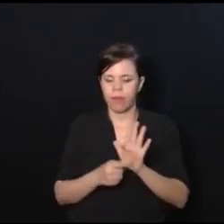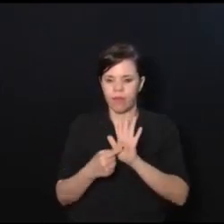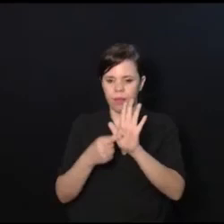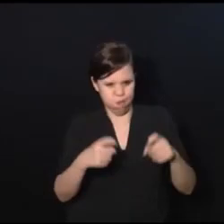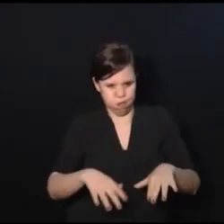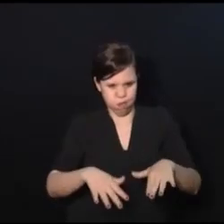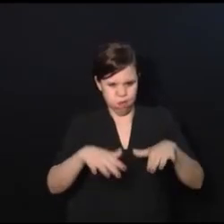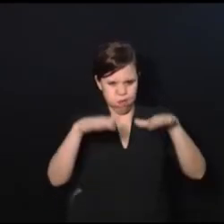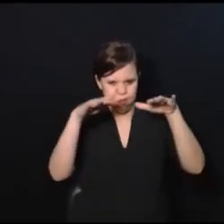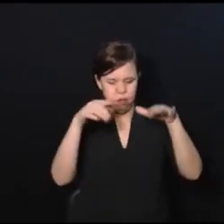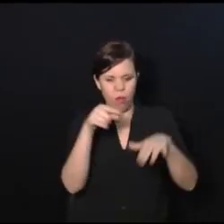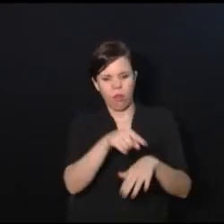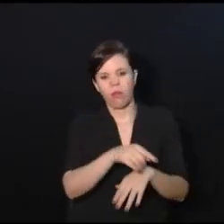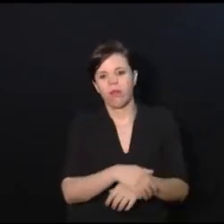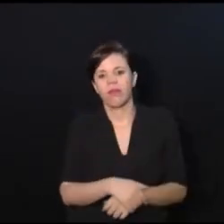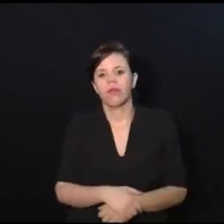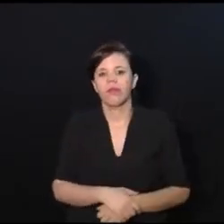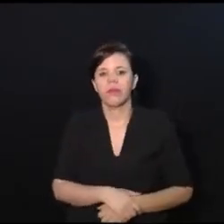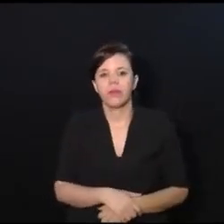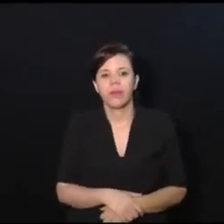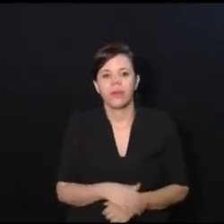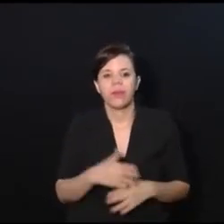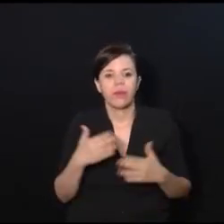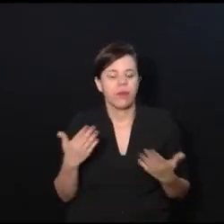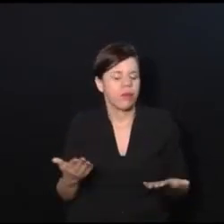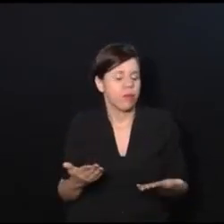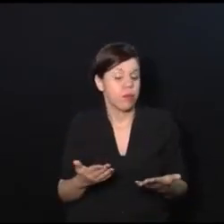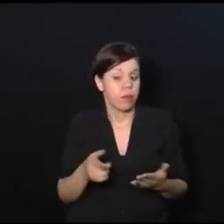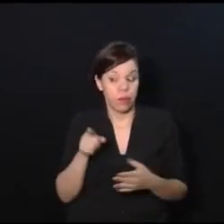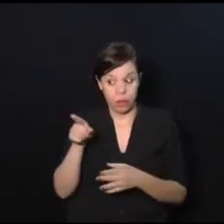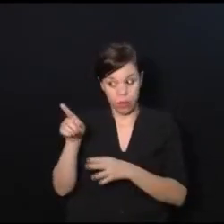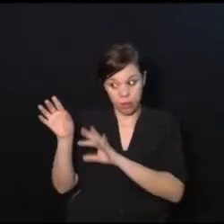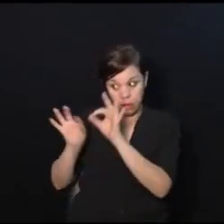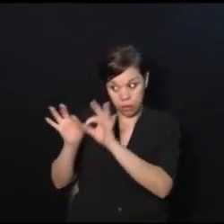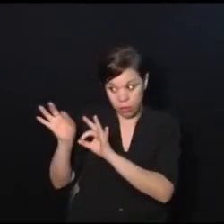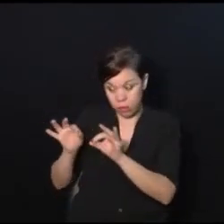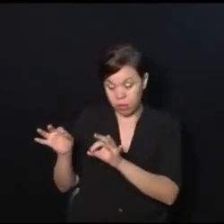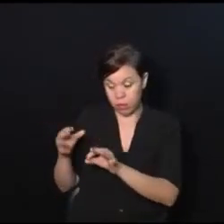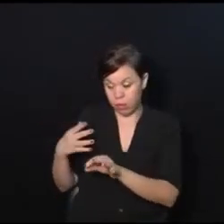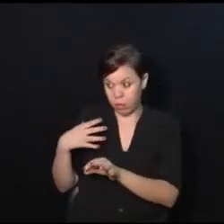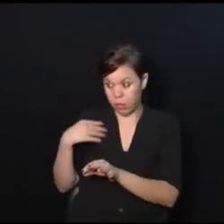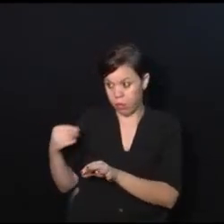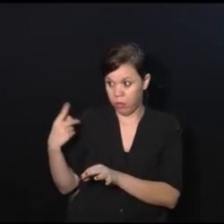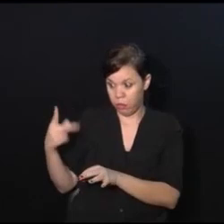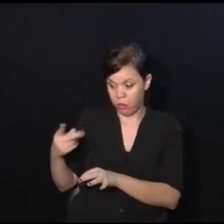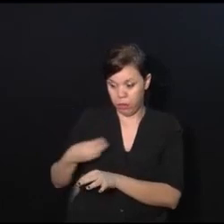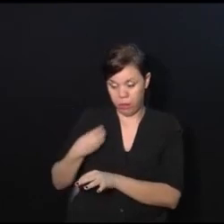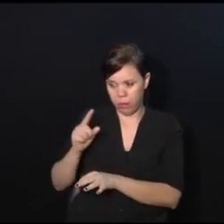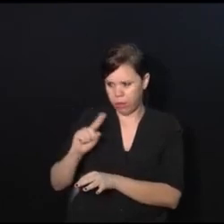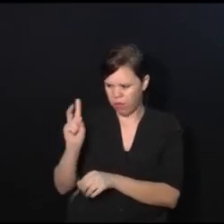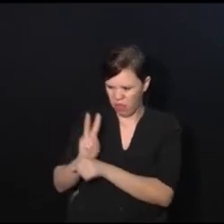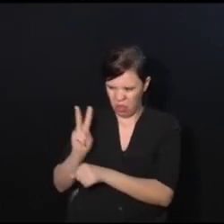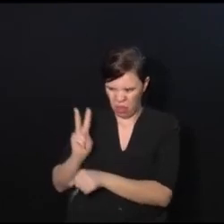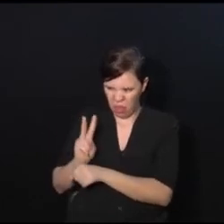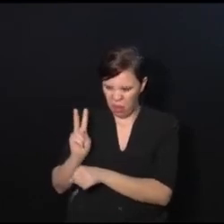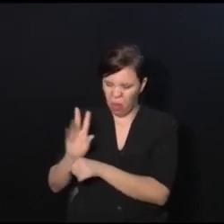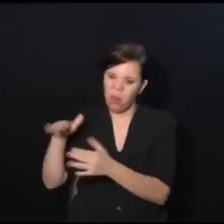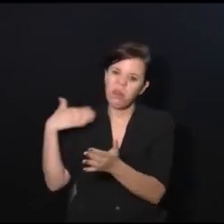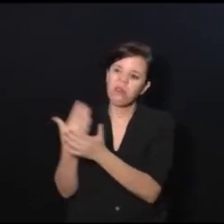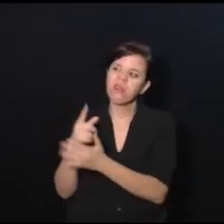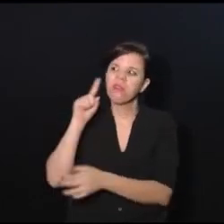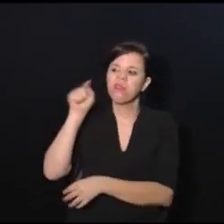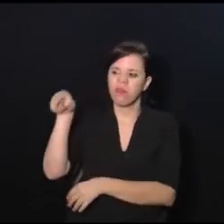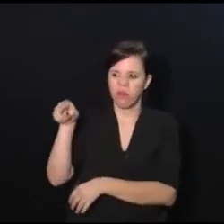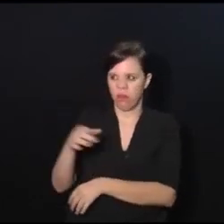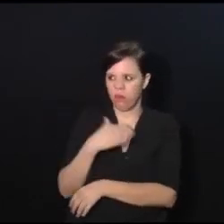do vídeo. Então, é assim, não prepare os filhos de vocês para a vida, não, fique cuidando até o dia que morrer e